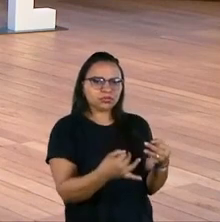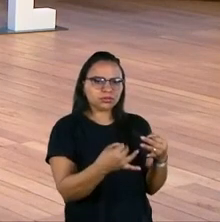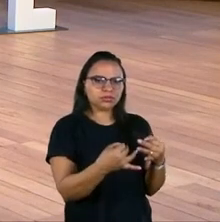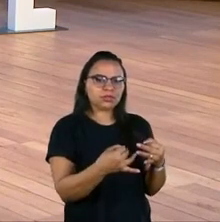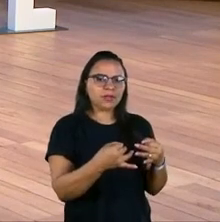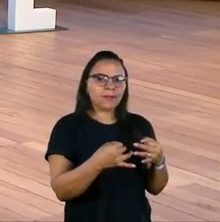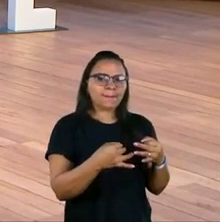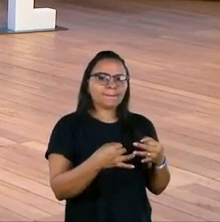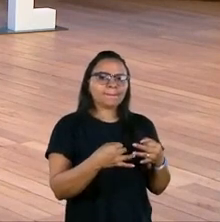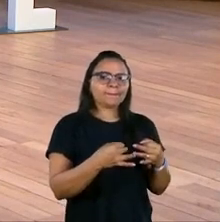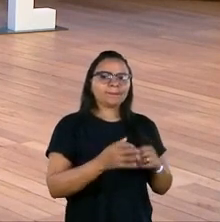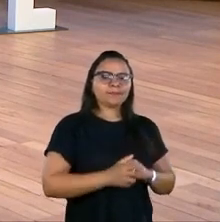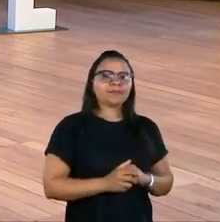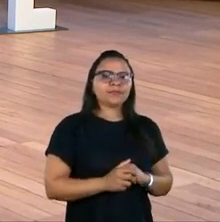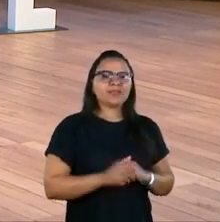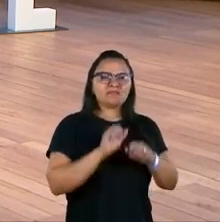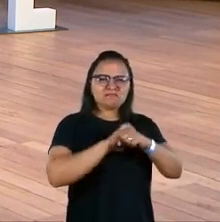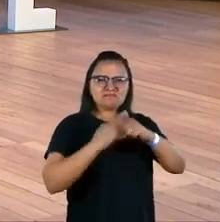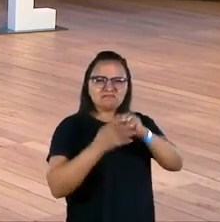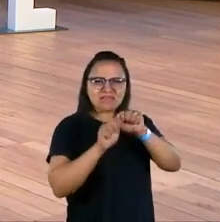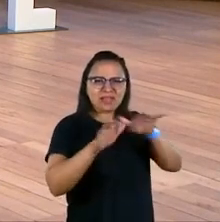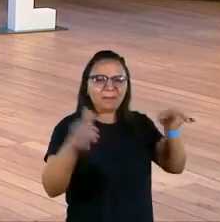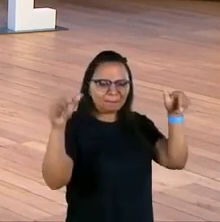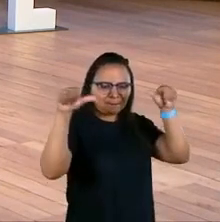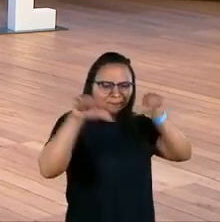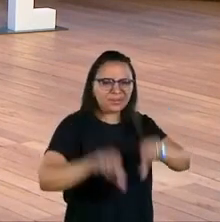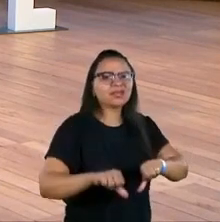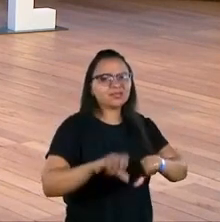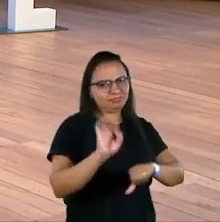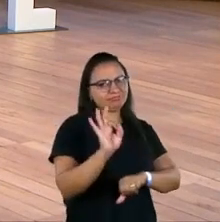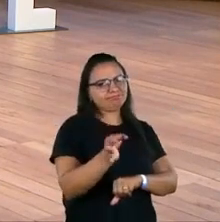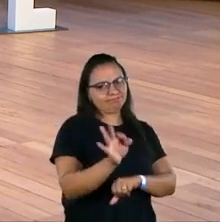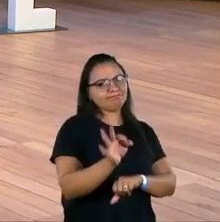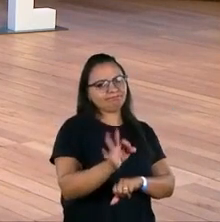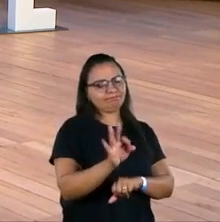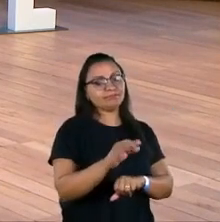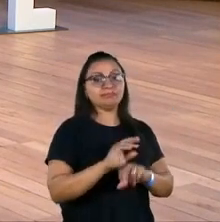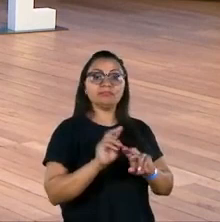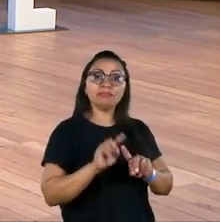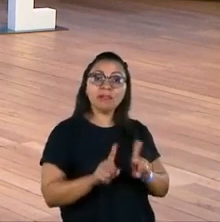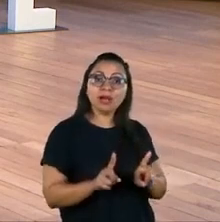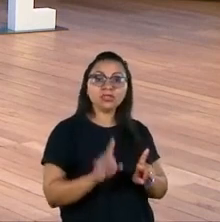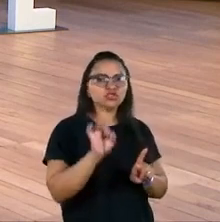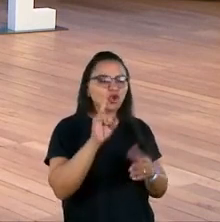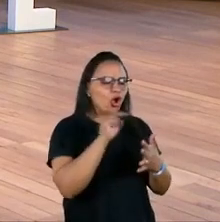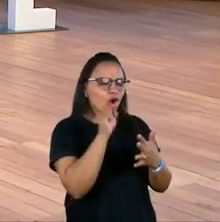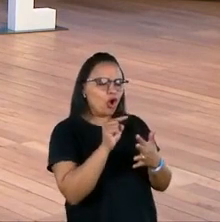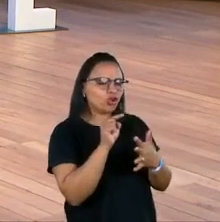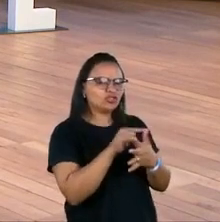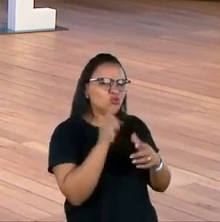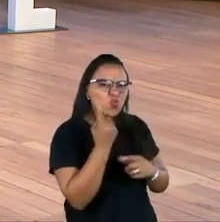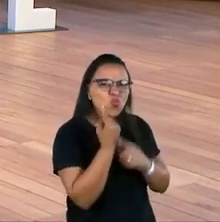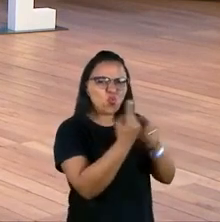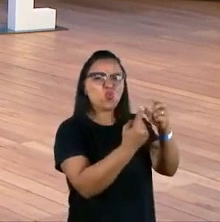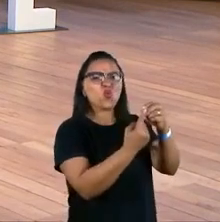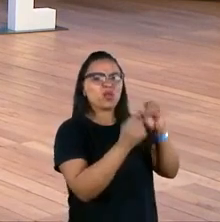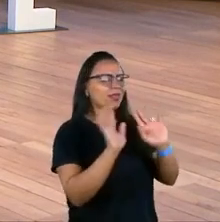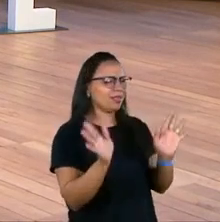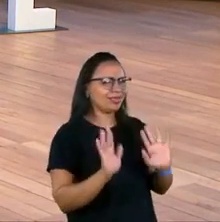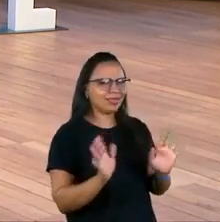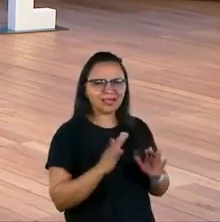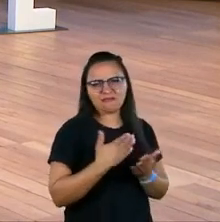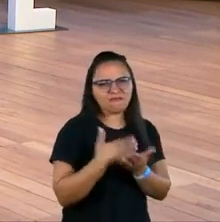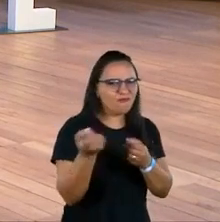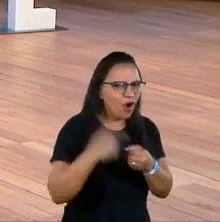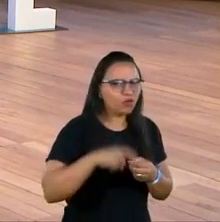disse que a pandemia piorou isso e com certeza piorou, mas não foi isso a única questão que nos fez